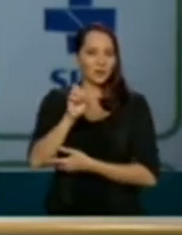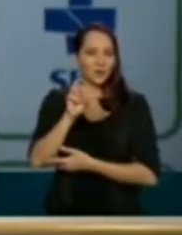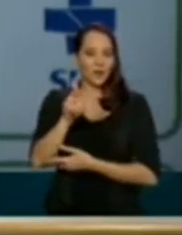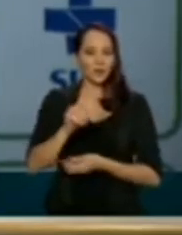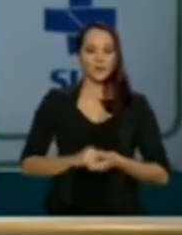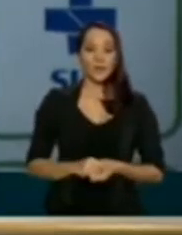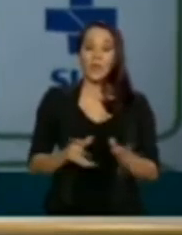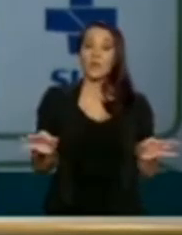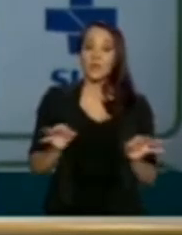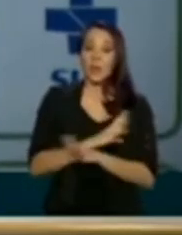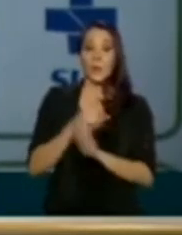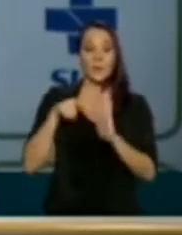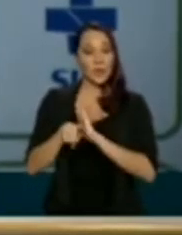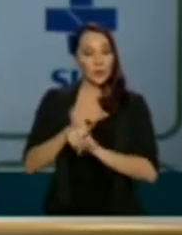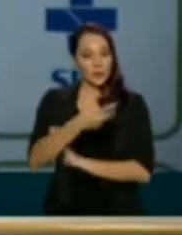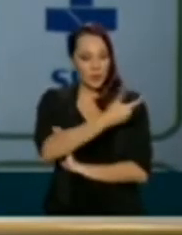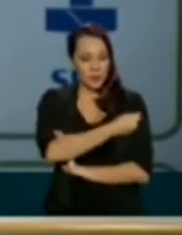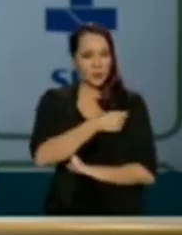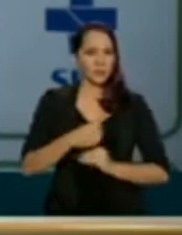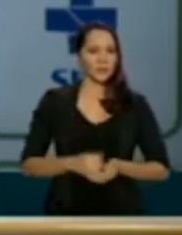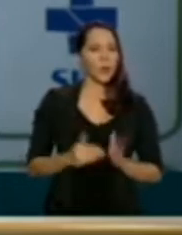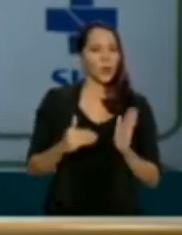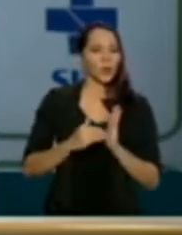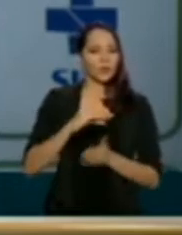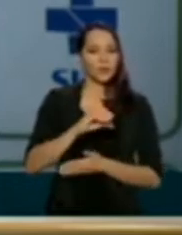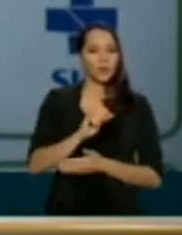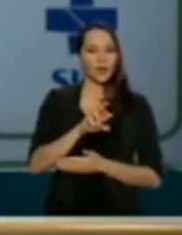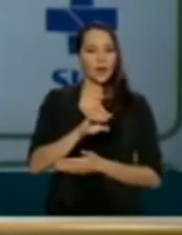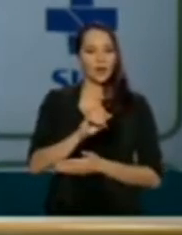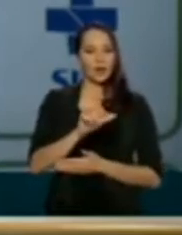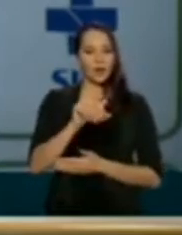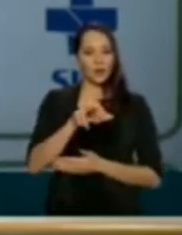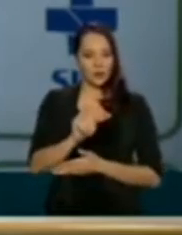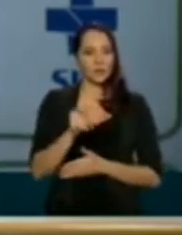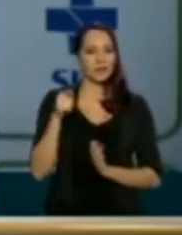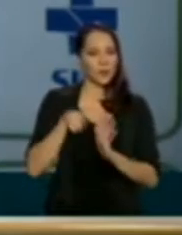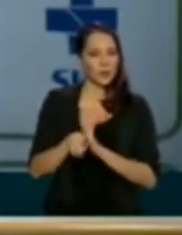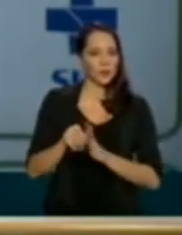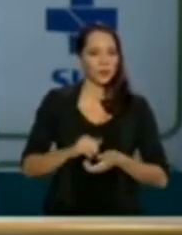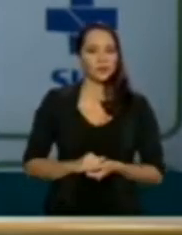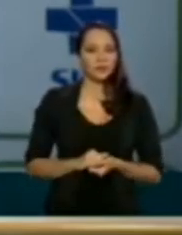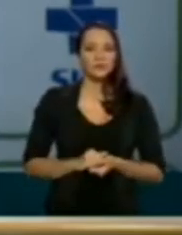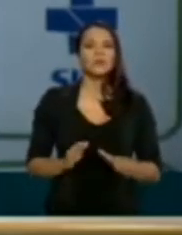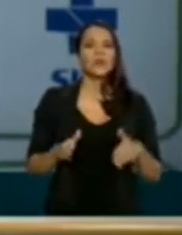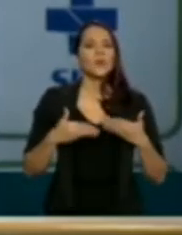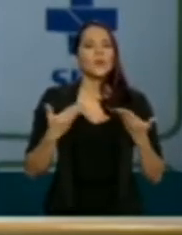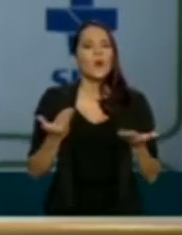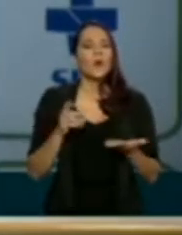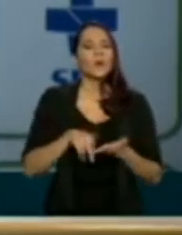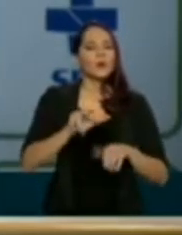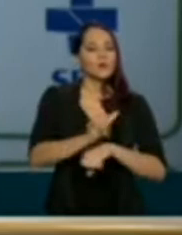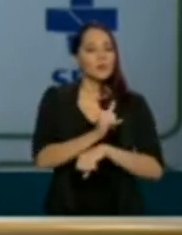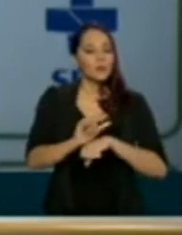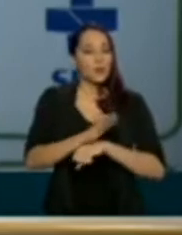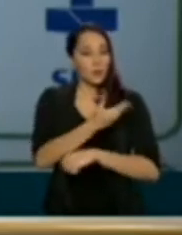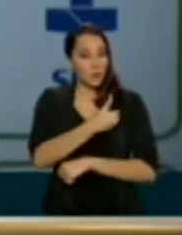Para finalizar os questionamentos de vacina, secretário, a Carolina Moreno, da TV Globo, pergunta para a gente. Quais são os mecanismos